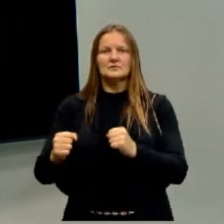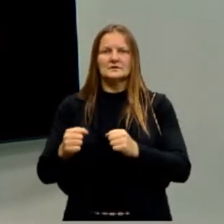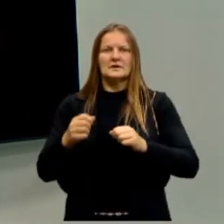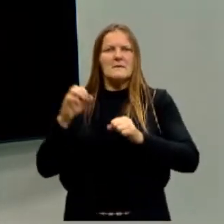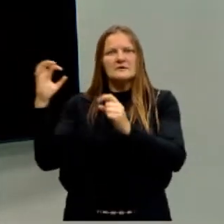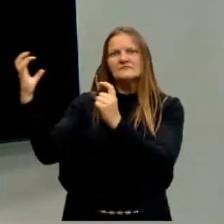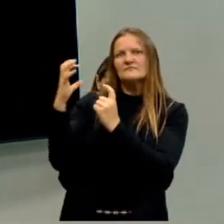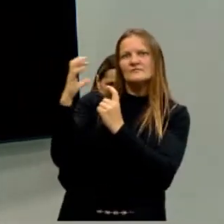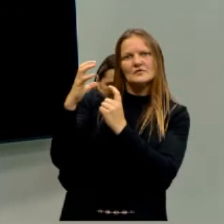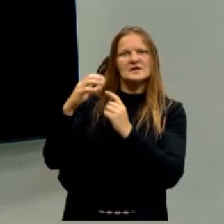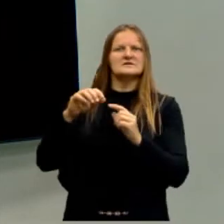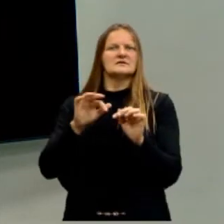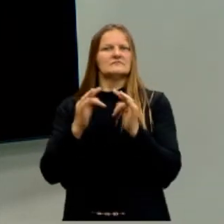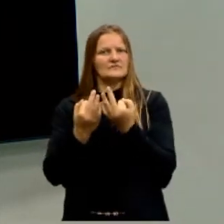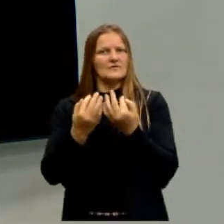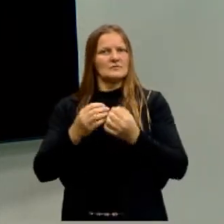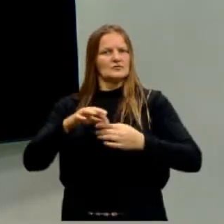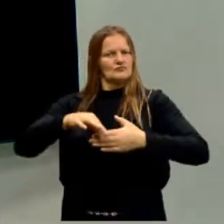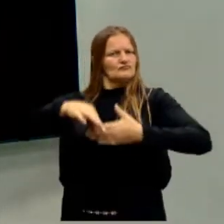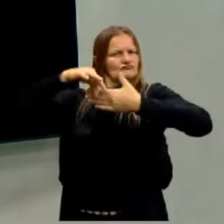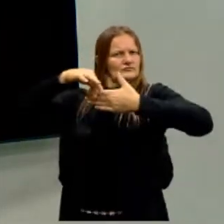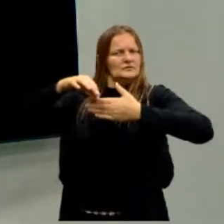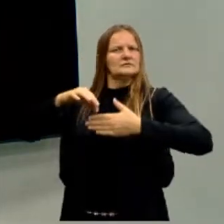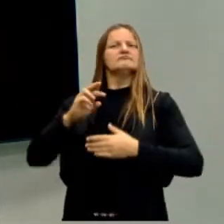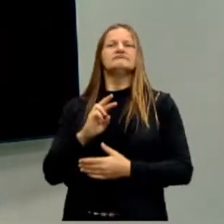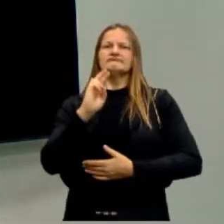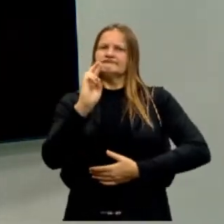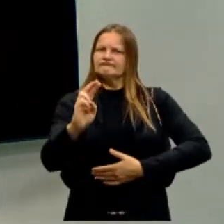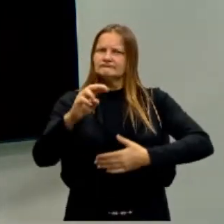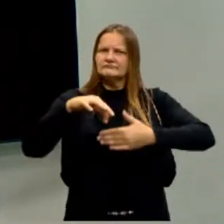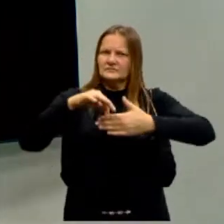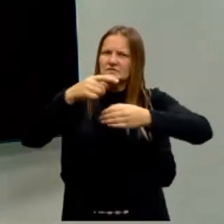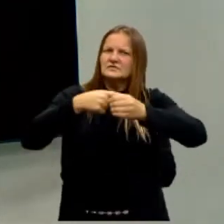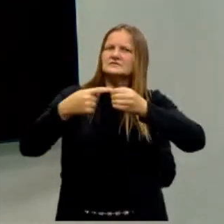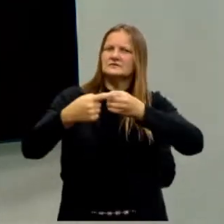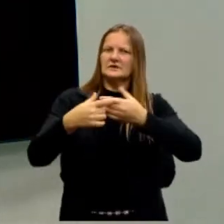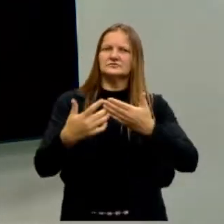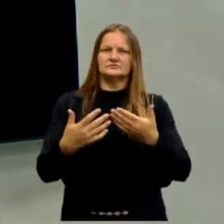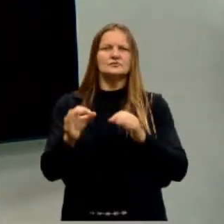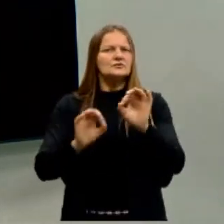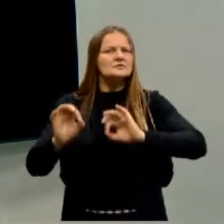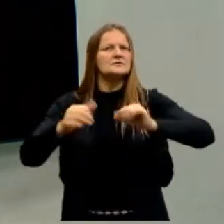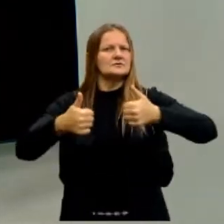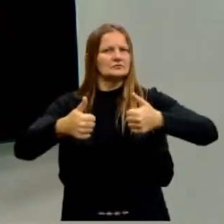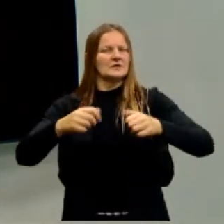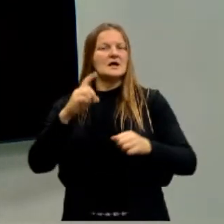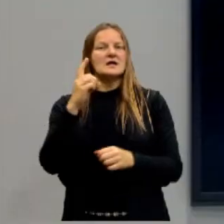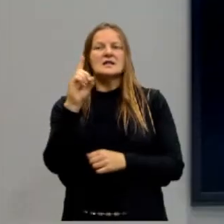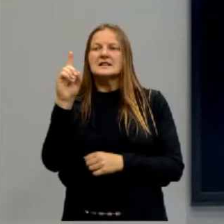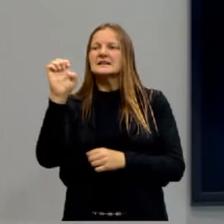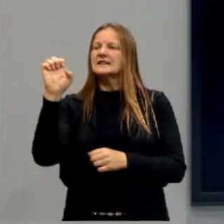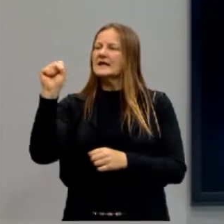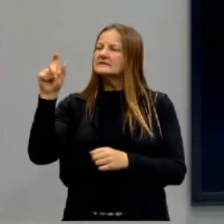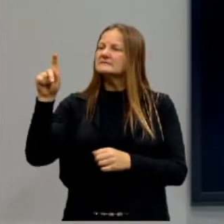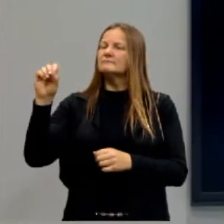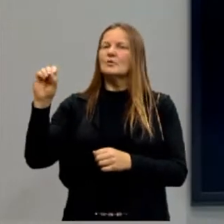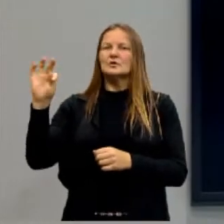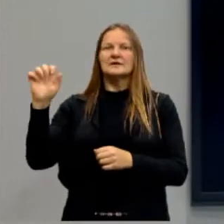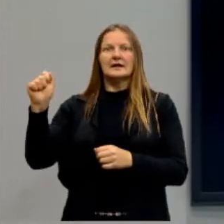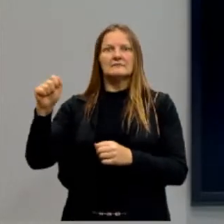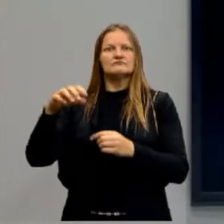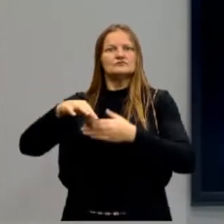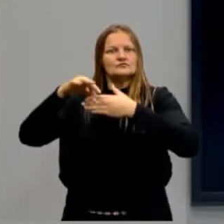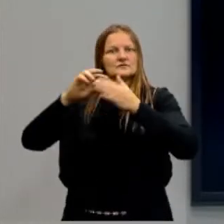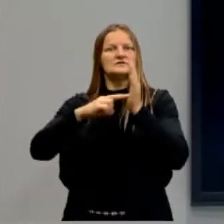influência, ele, então, passava a ser o líder, o representante daquela cidade, daquela organização. A déspota deriva daí, chefe de família.